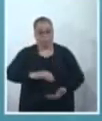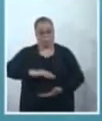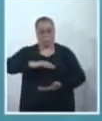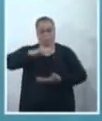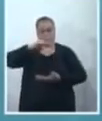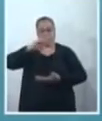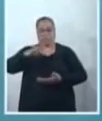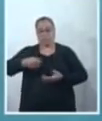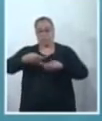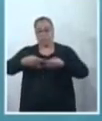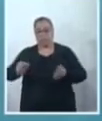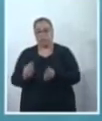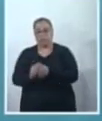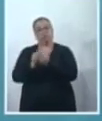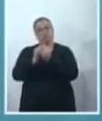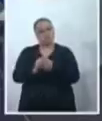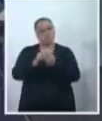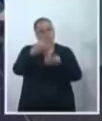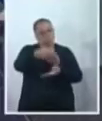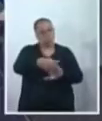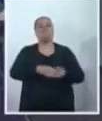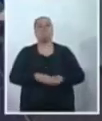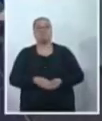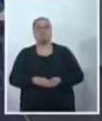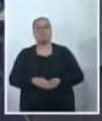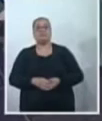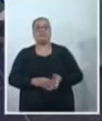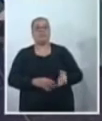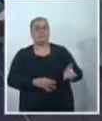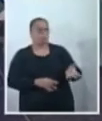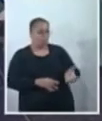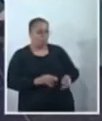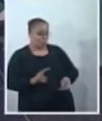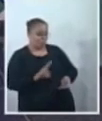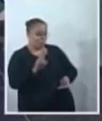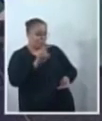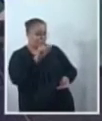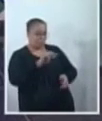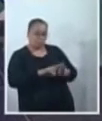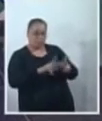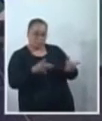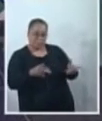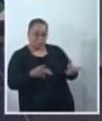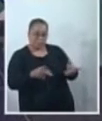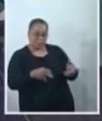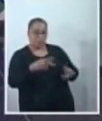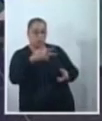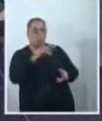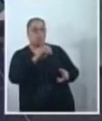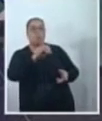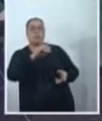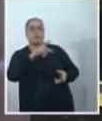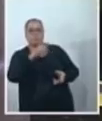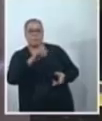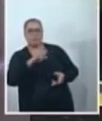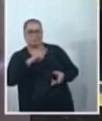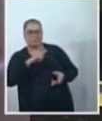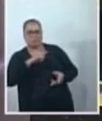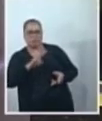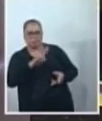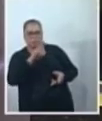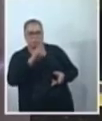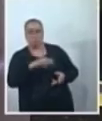já pega o absorvente. E só lembrando que os valores aí são diferentes, né? O Propão também tem um valor aí,